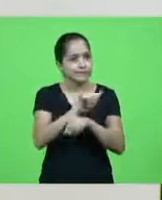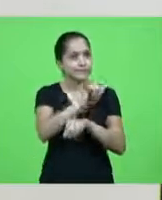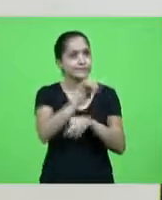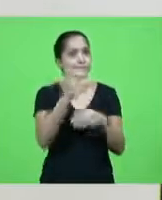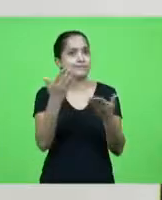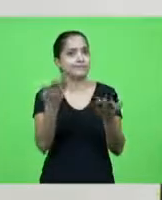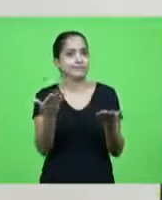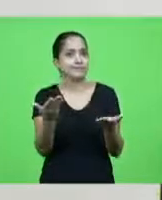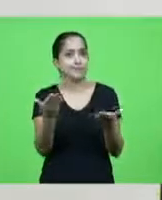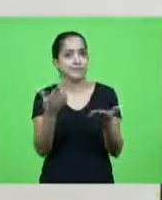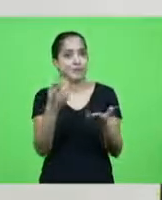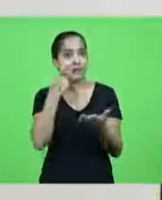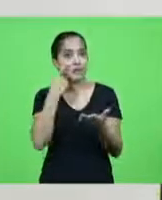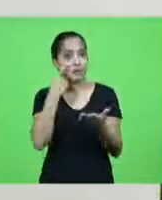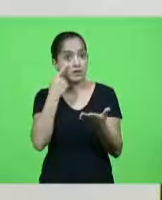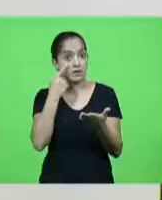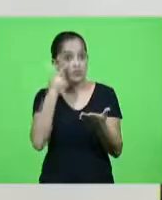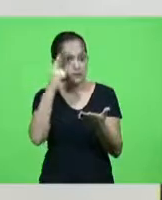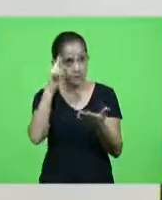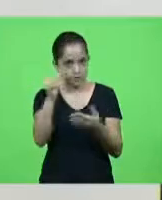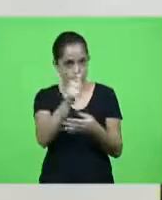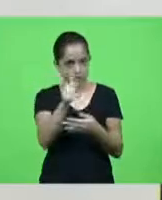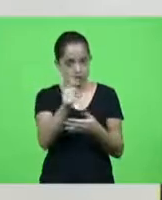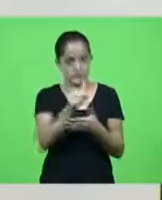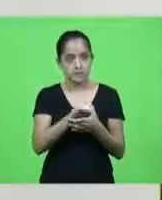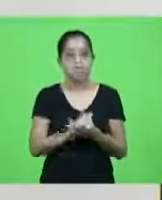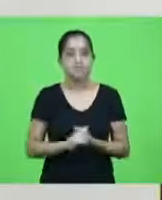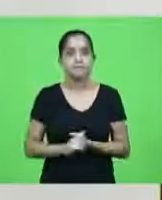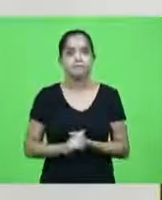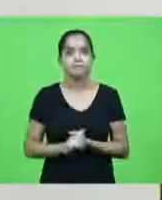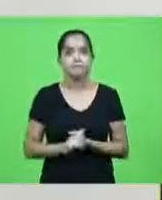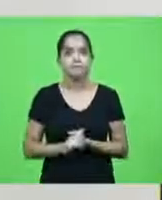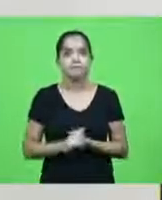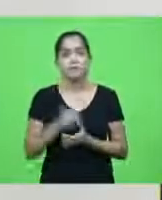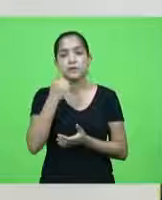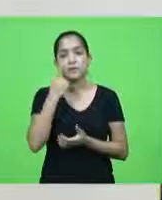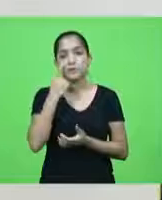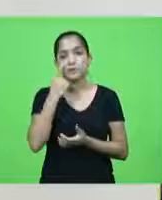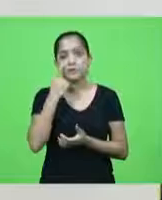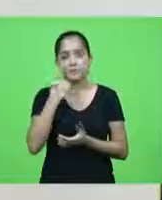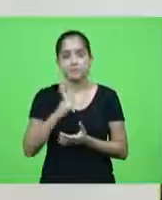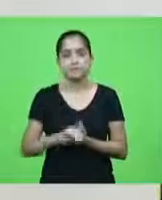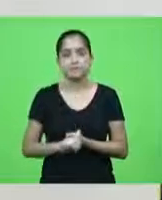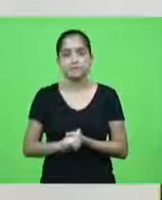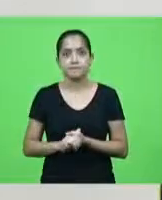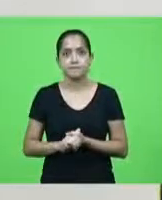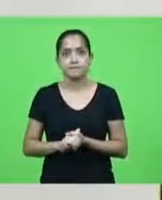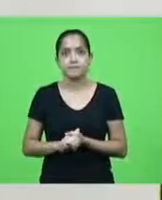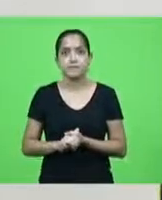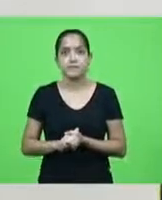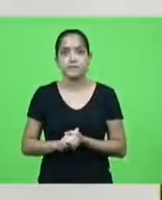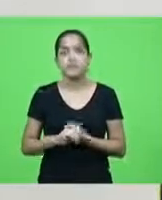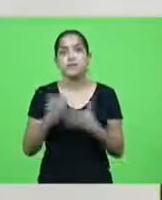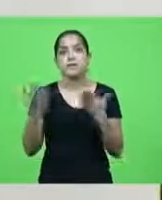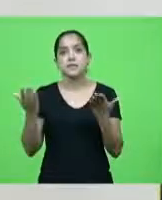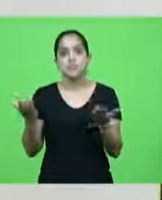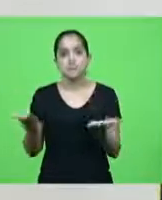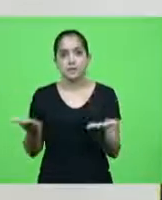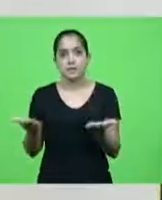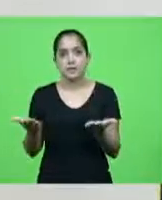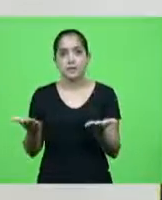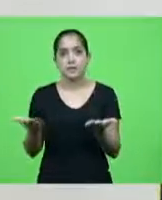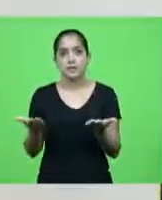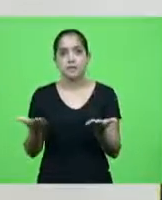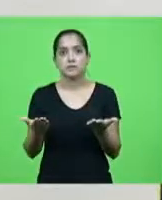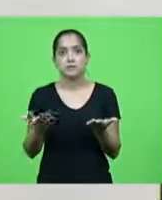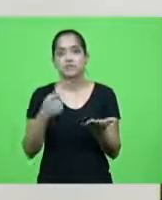eu quero ver dia 11 eu quero ver dia 11 e para eu não vou